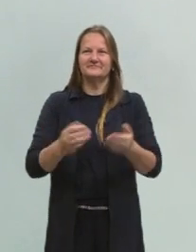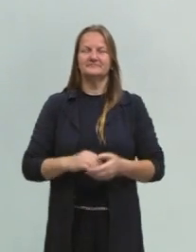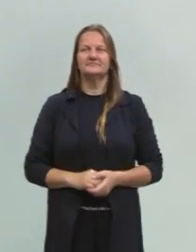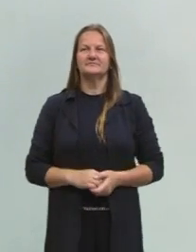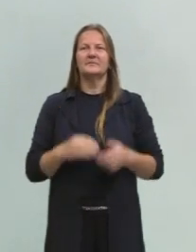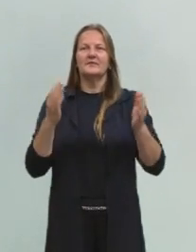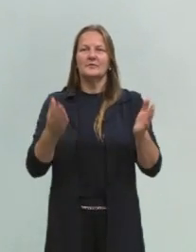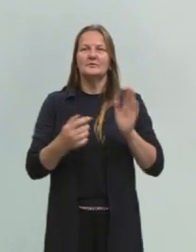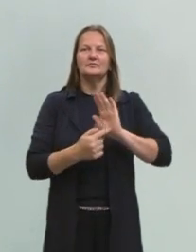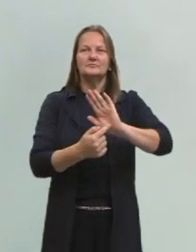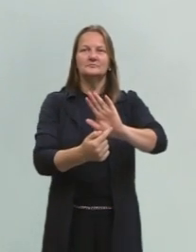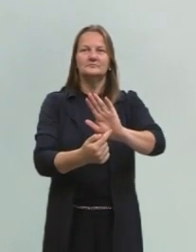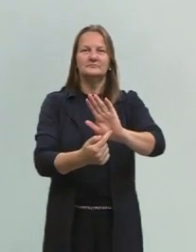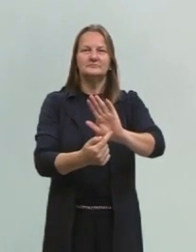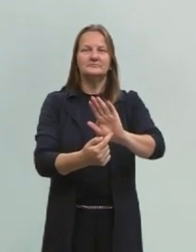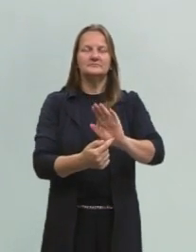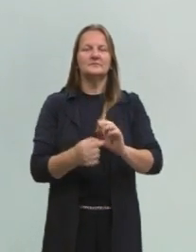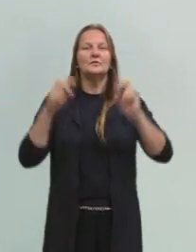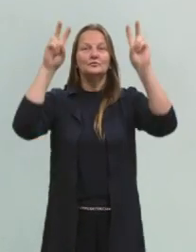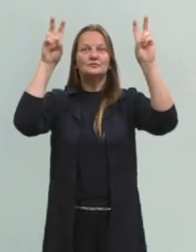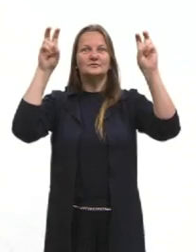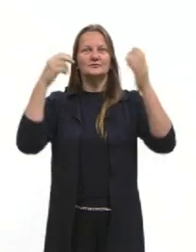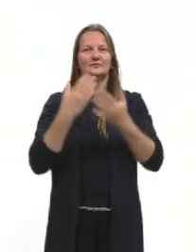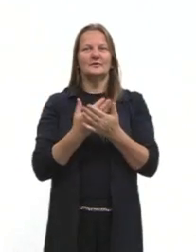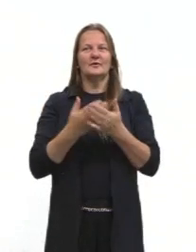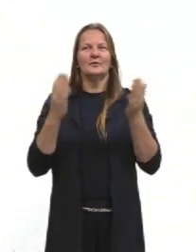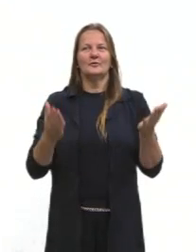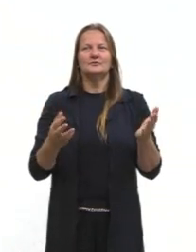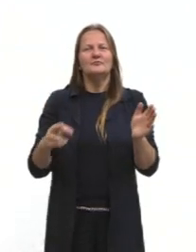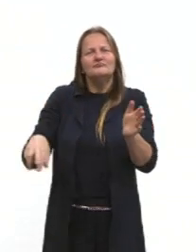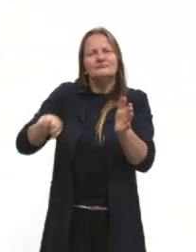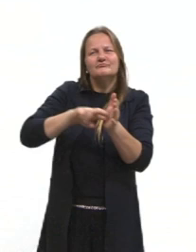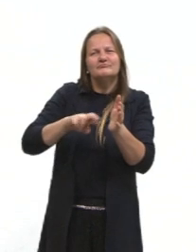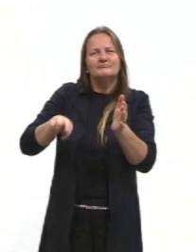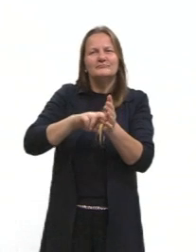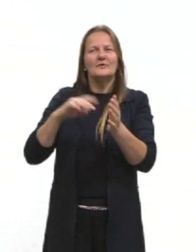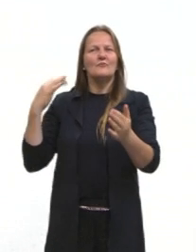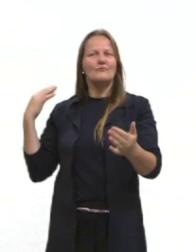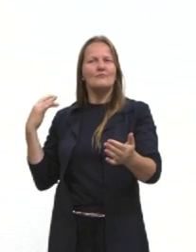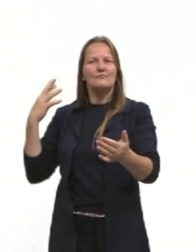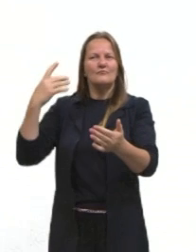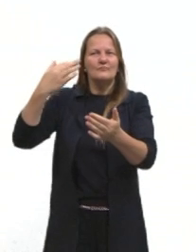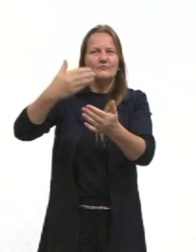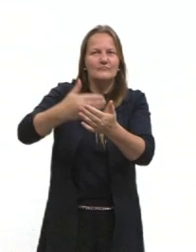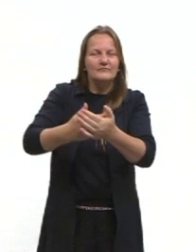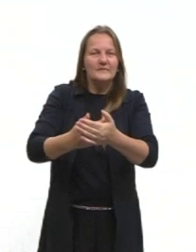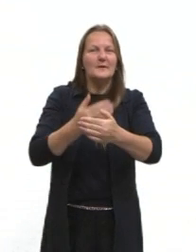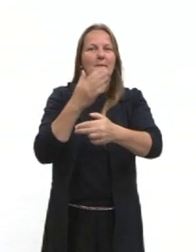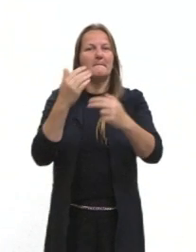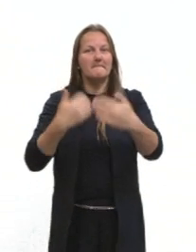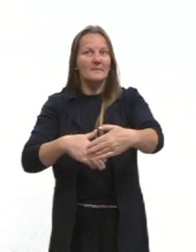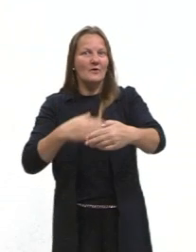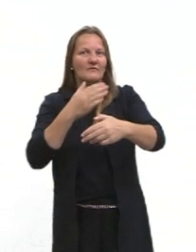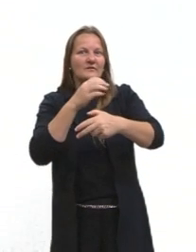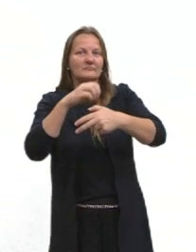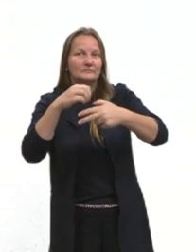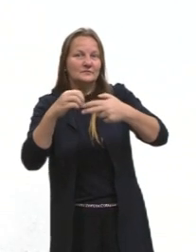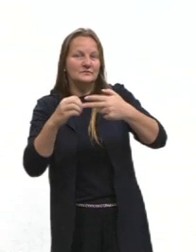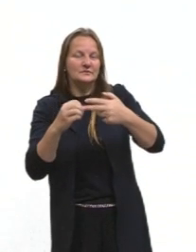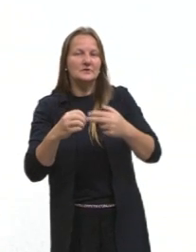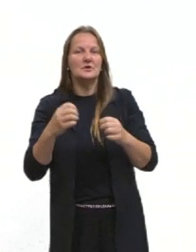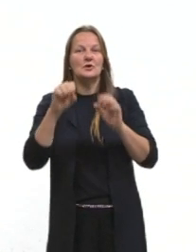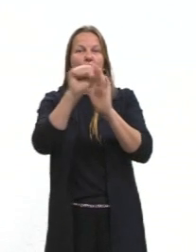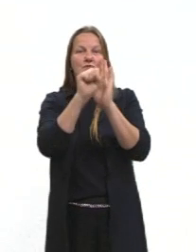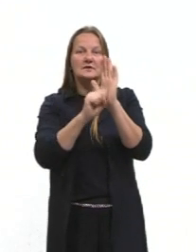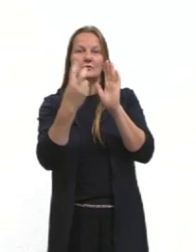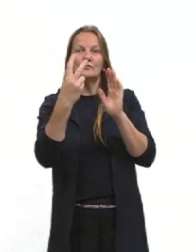apresentar para vocês o título da nossa aula que vai ser uma revisão para a prova do ENEM sobre o século XX.